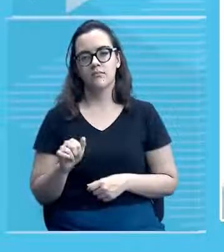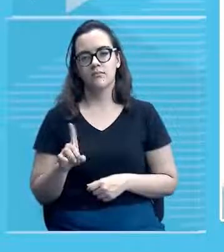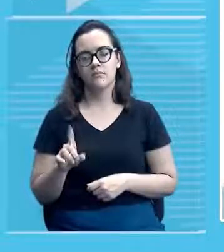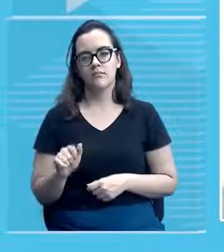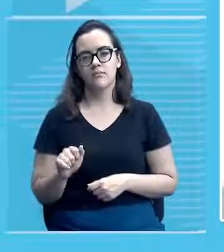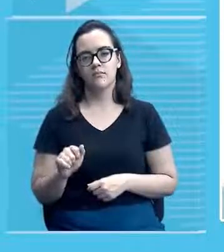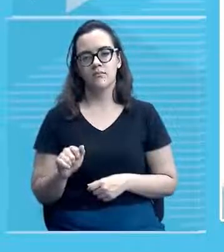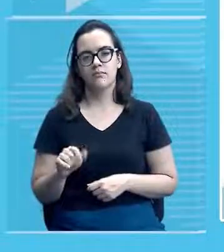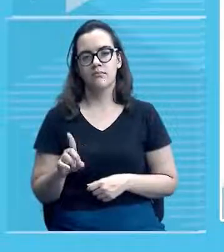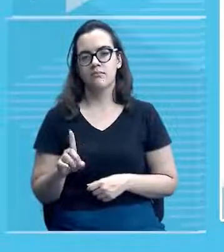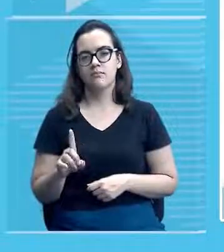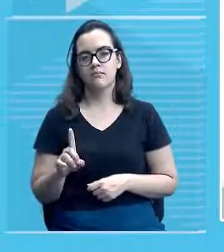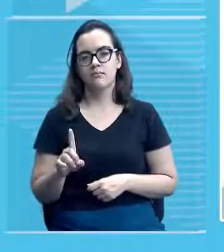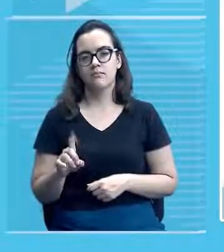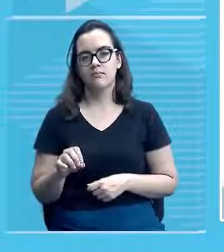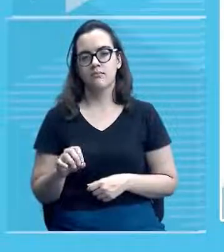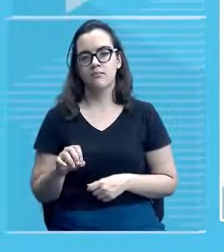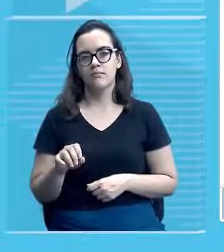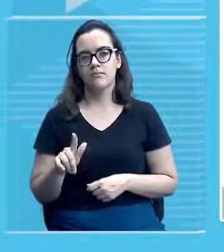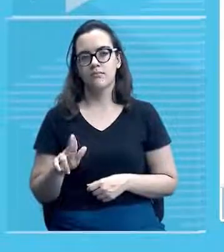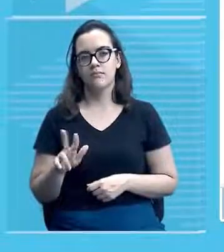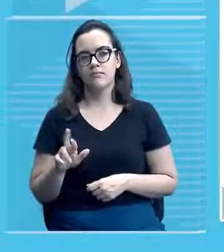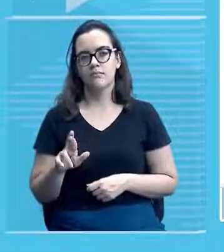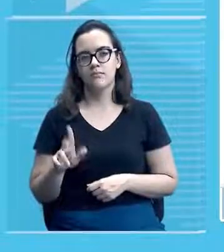A Maria Clara, o Vitor Gabriel.